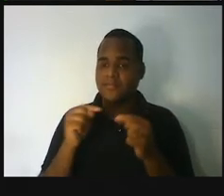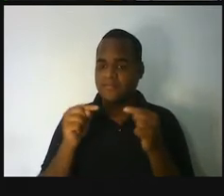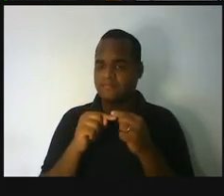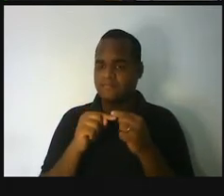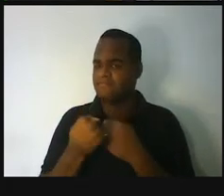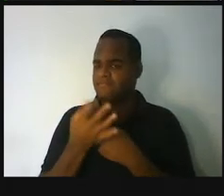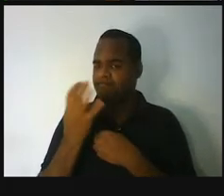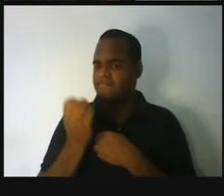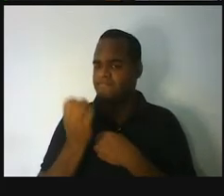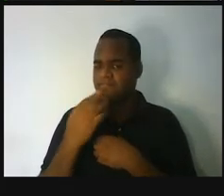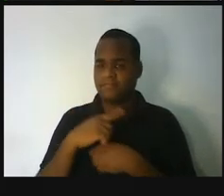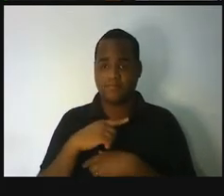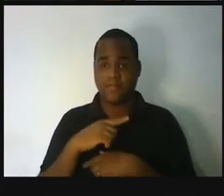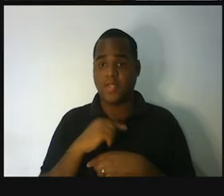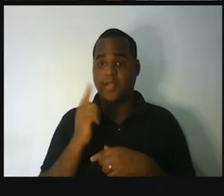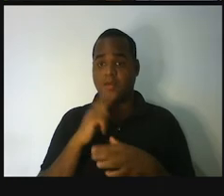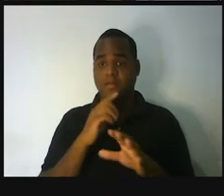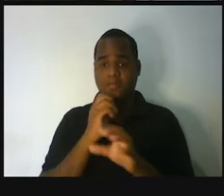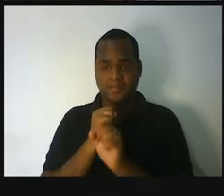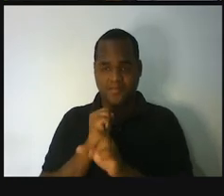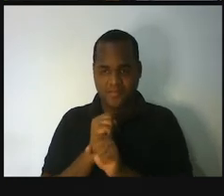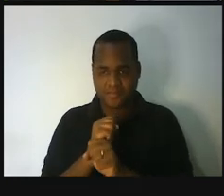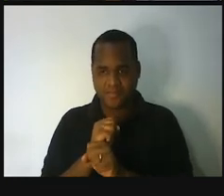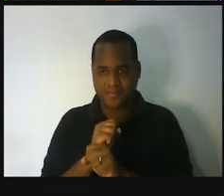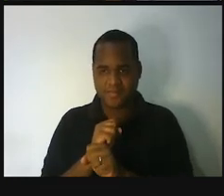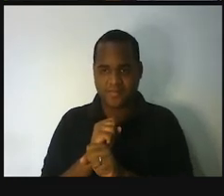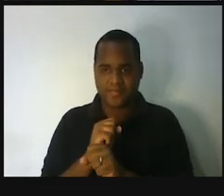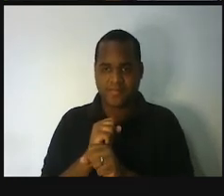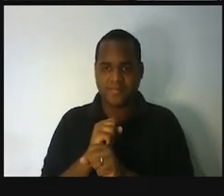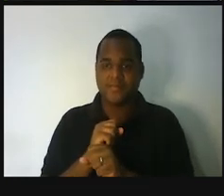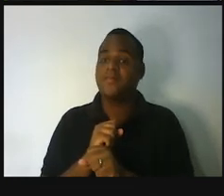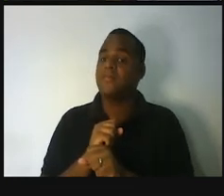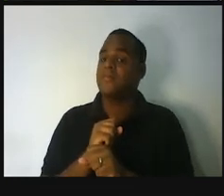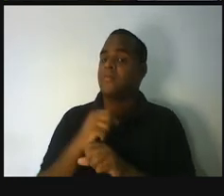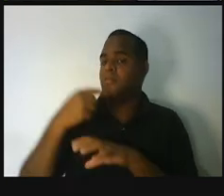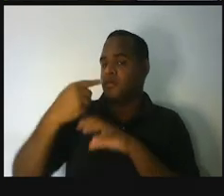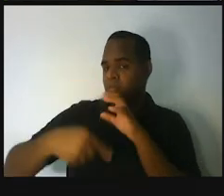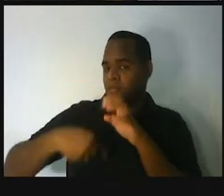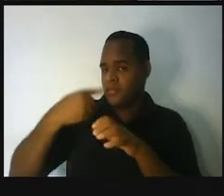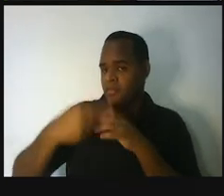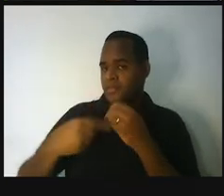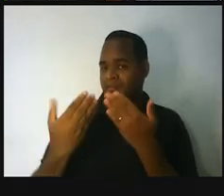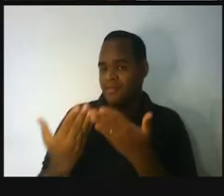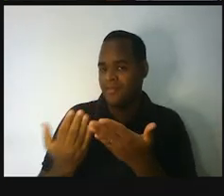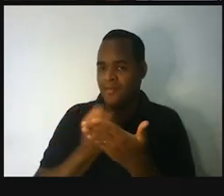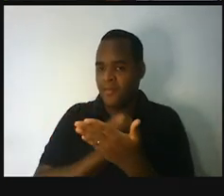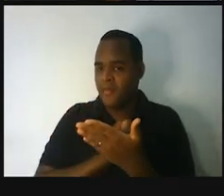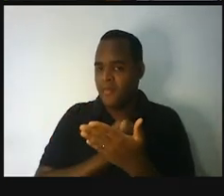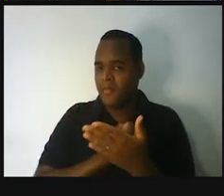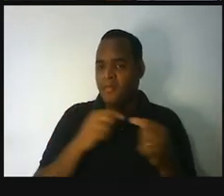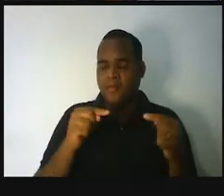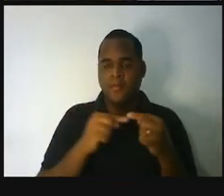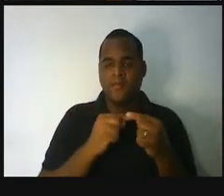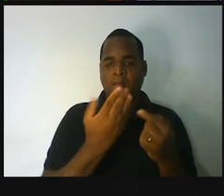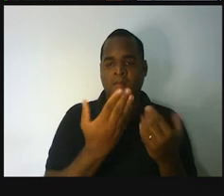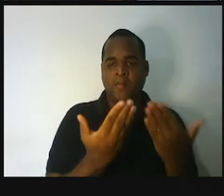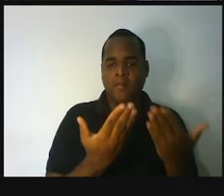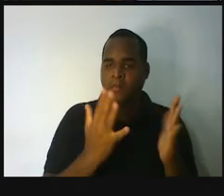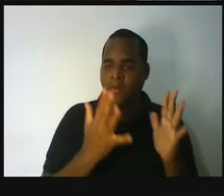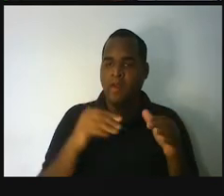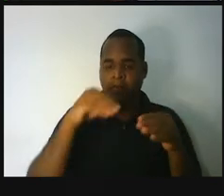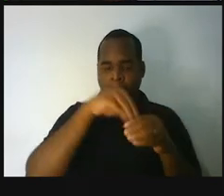total, aliás, desculpa, se o global é o total e a gente tem o